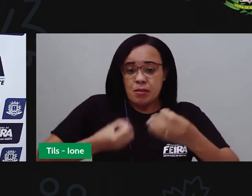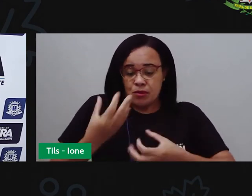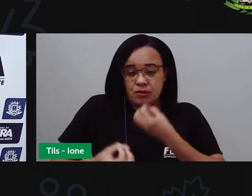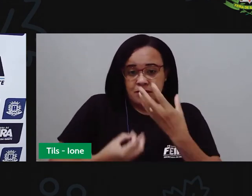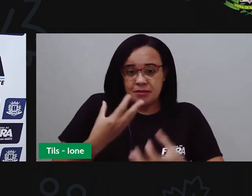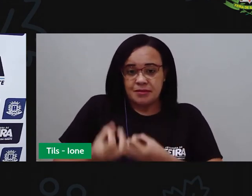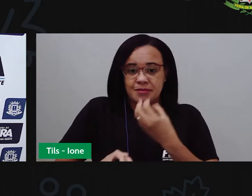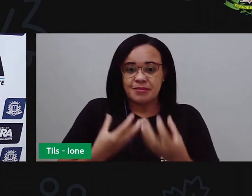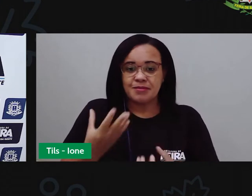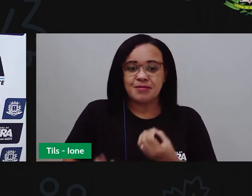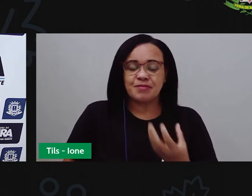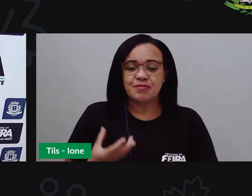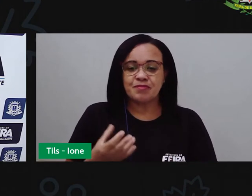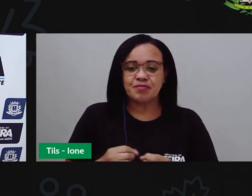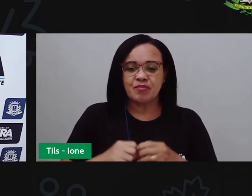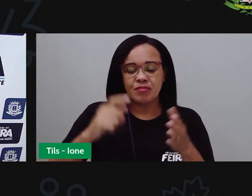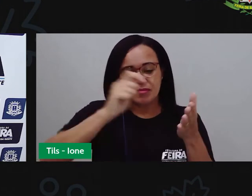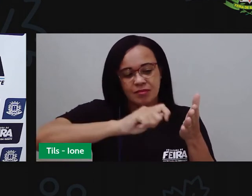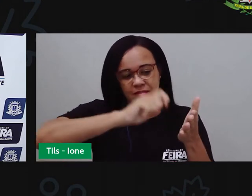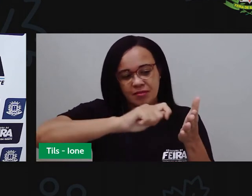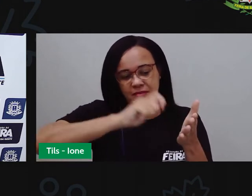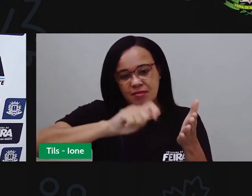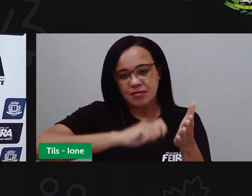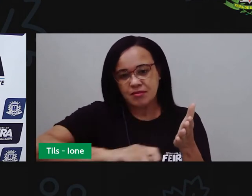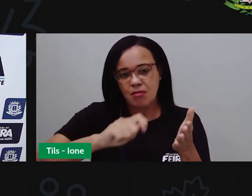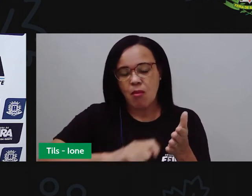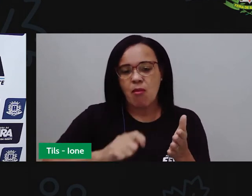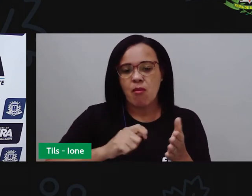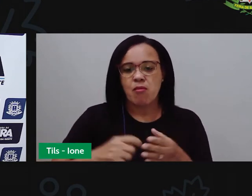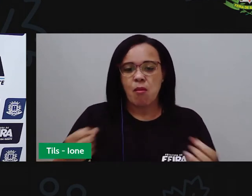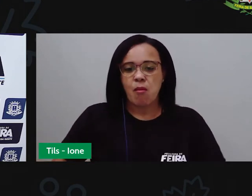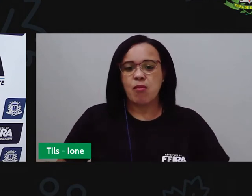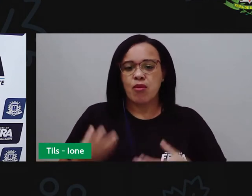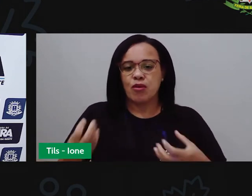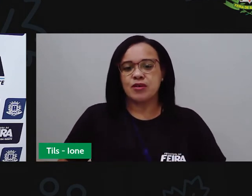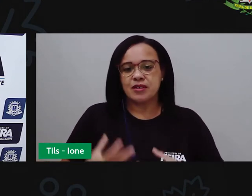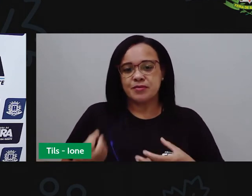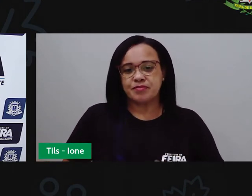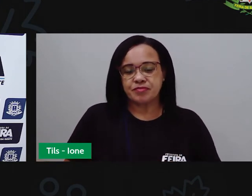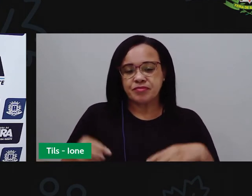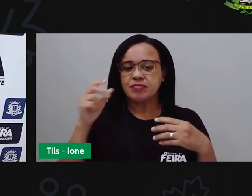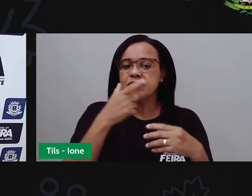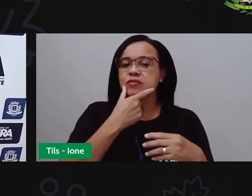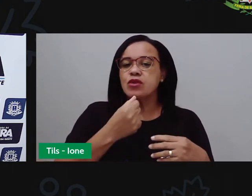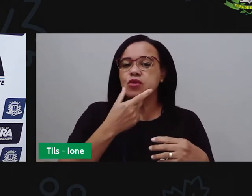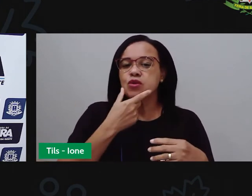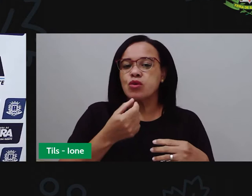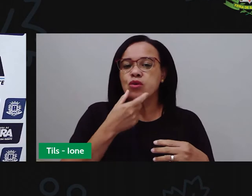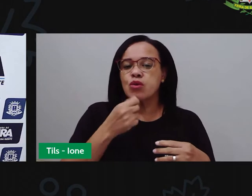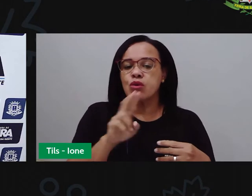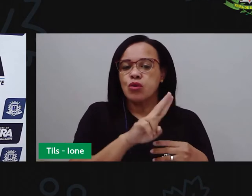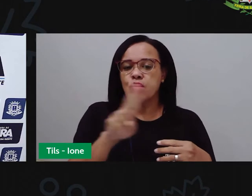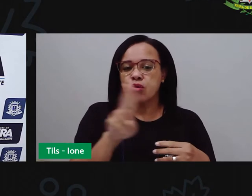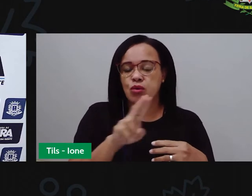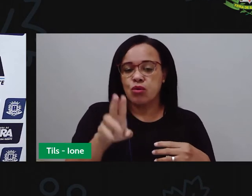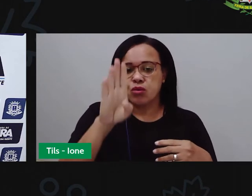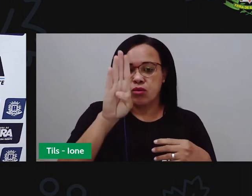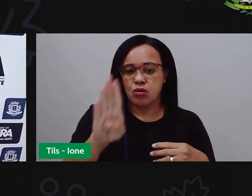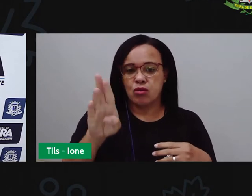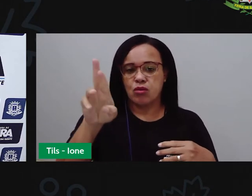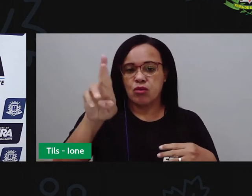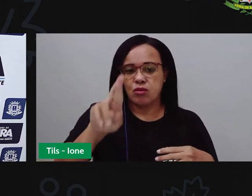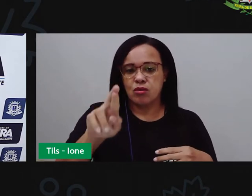que foi escrita pelo poeta Braulio Bessa. É um poeta muito famoso